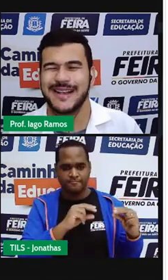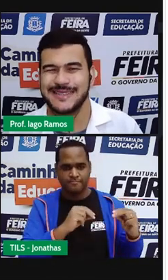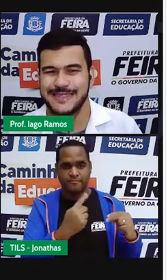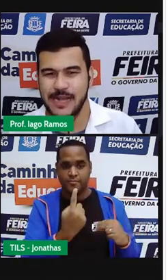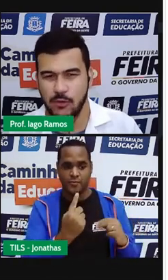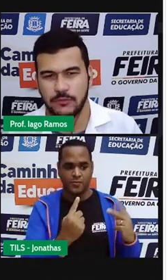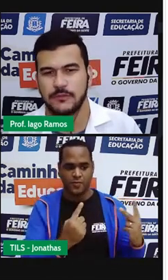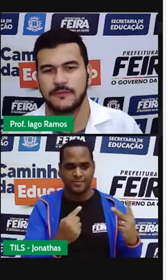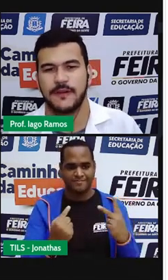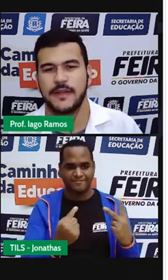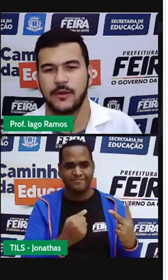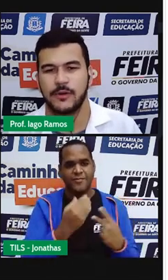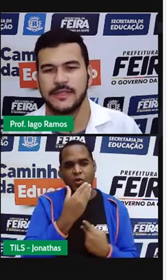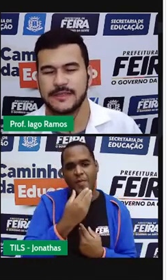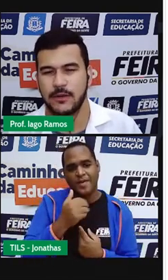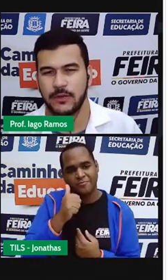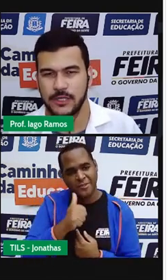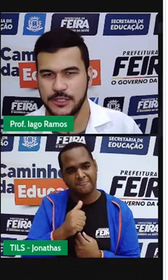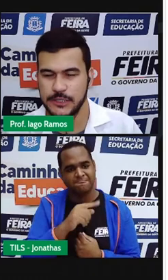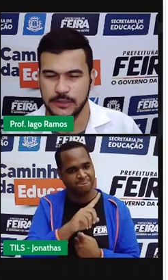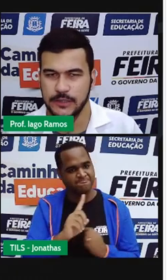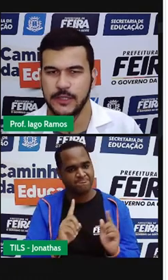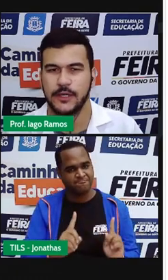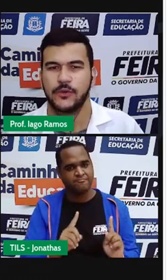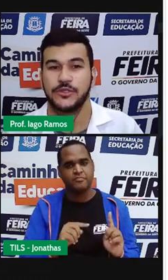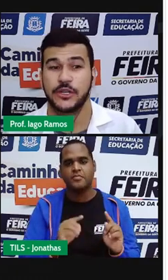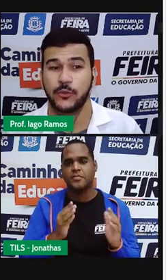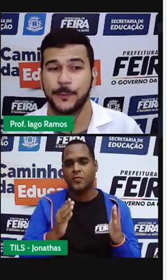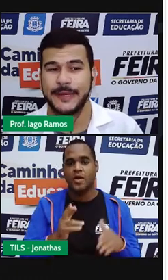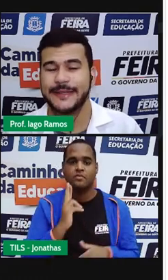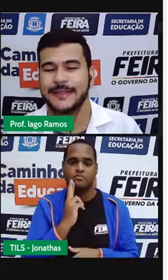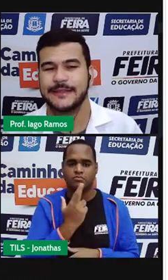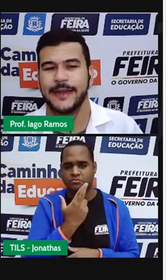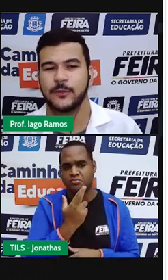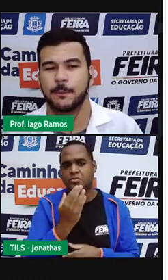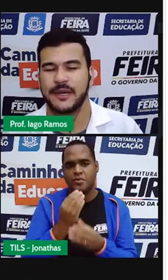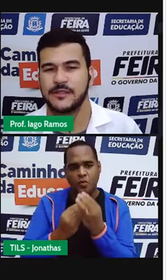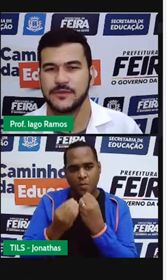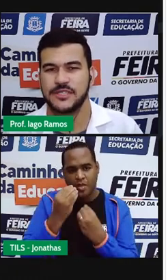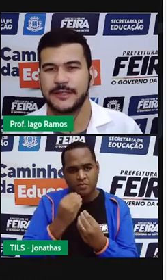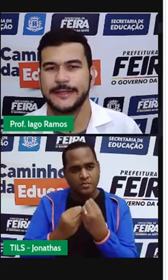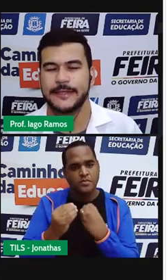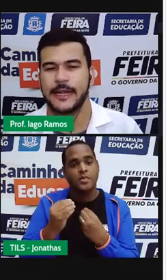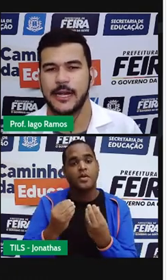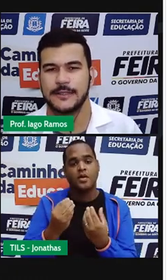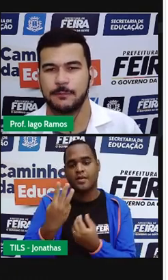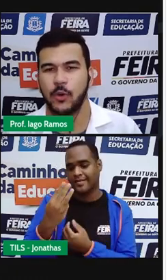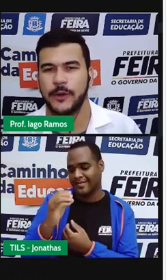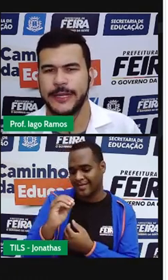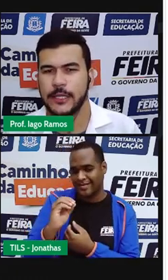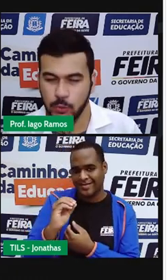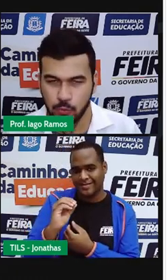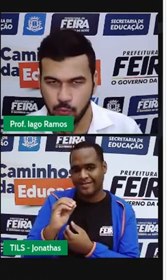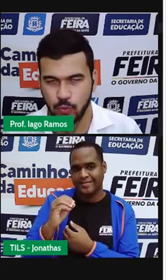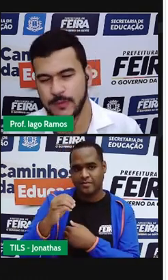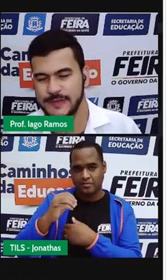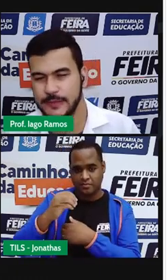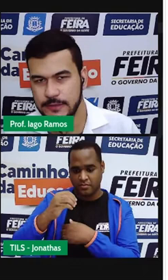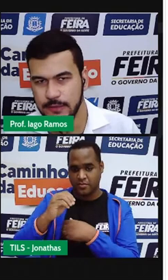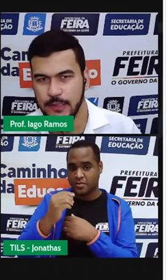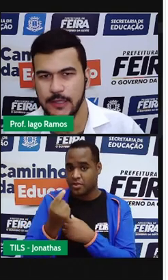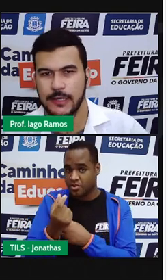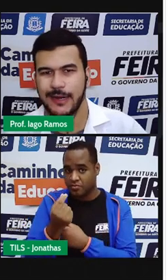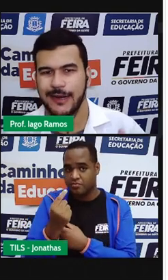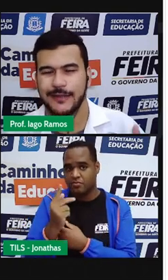um casal vai a um restaurante onde a comida tem um preço de 30 reais por quilo. Como